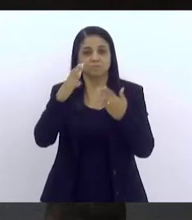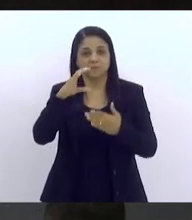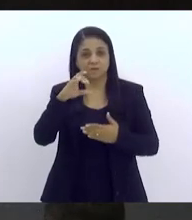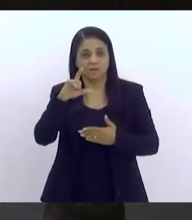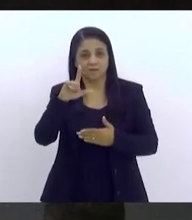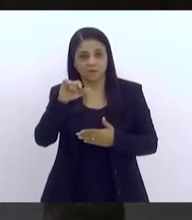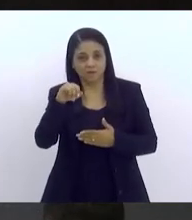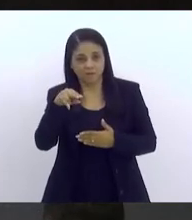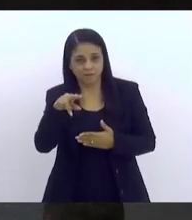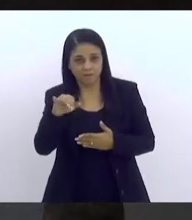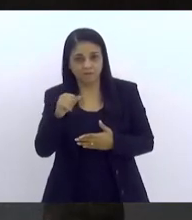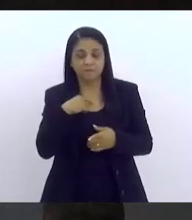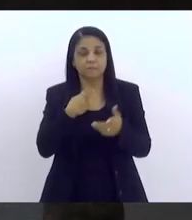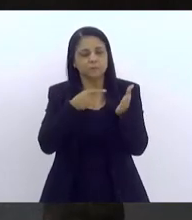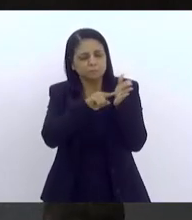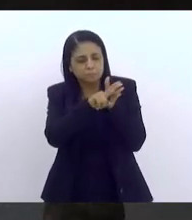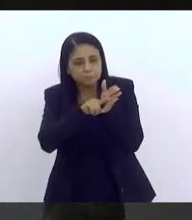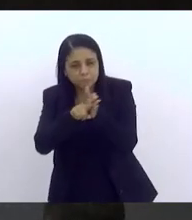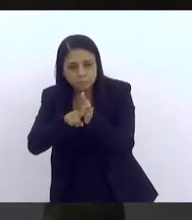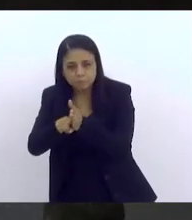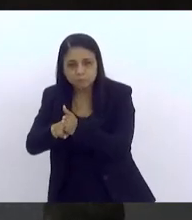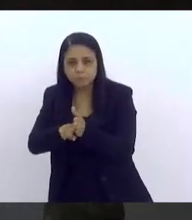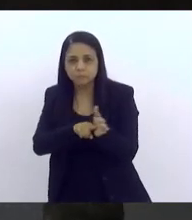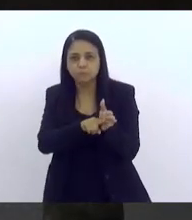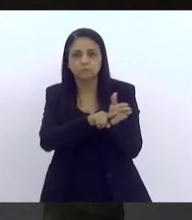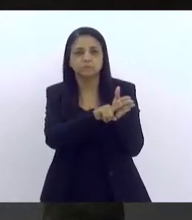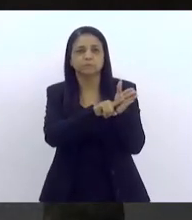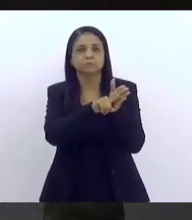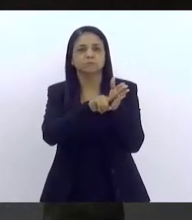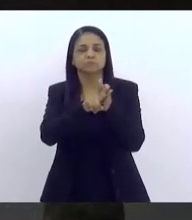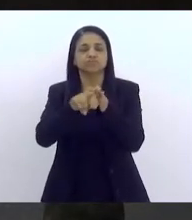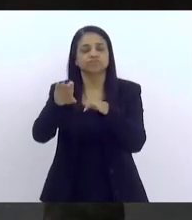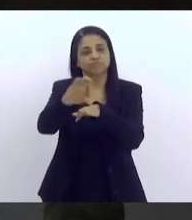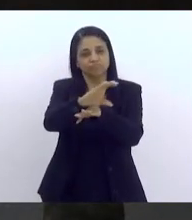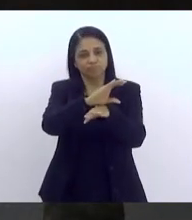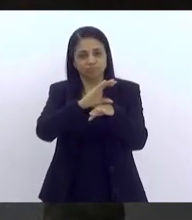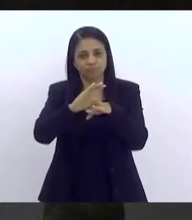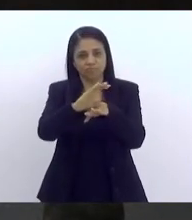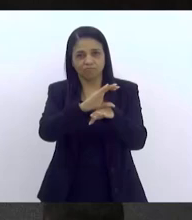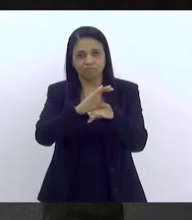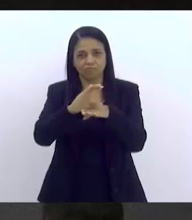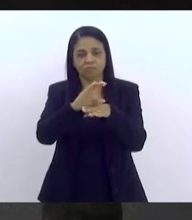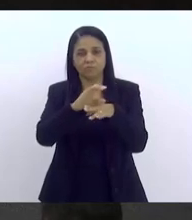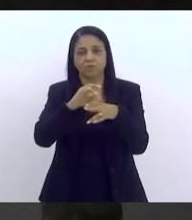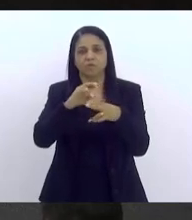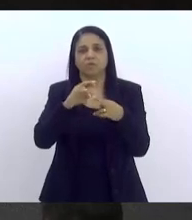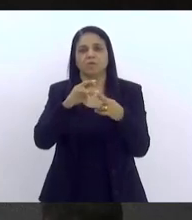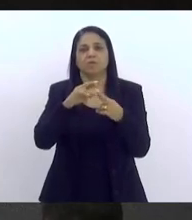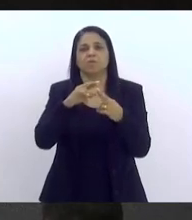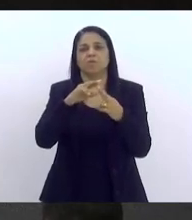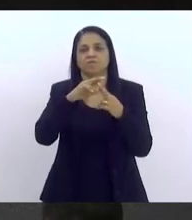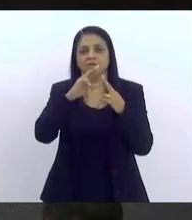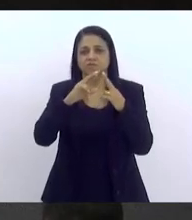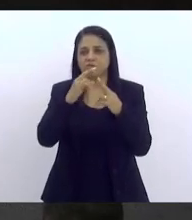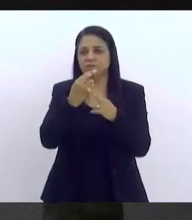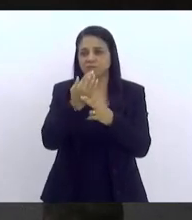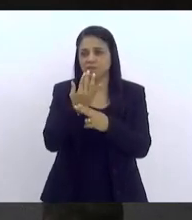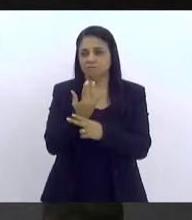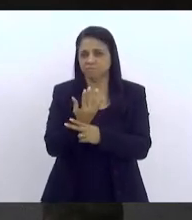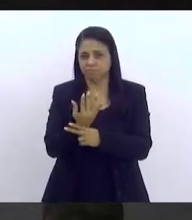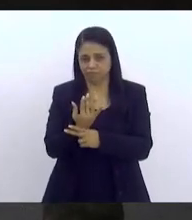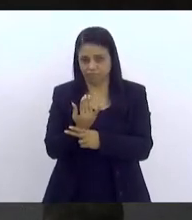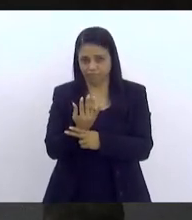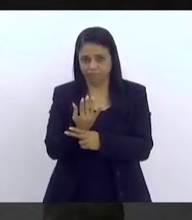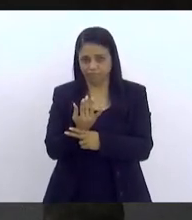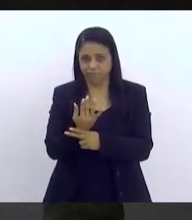pesquisador do Observatório de Conselhos da UFRJ para poder